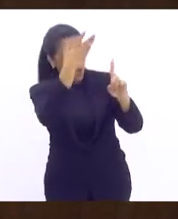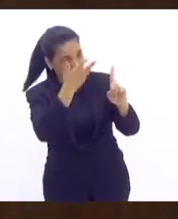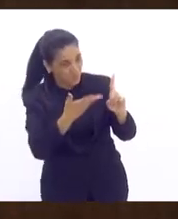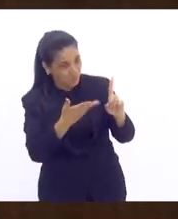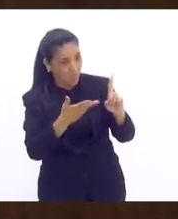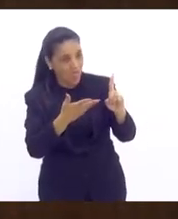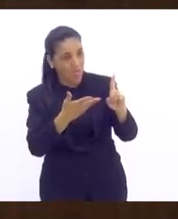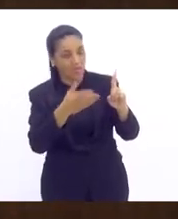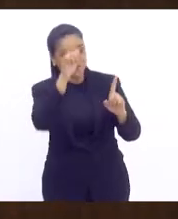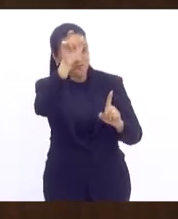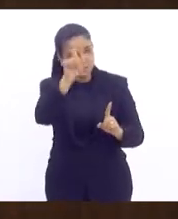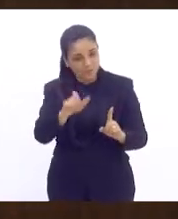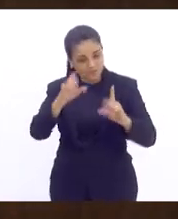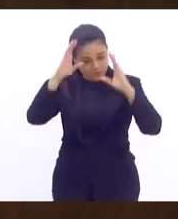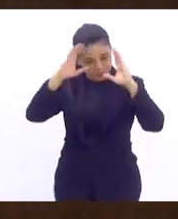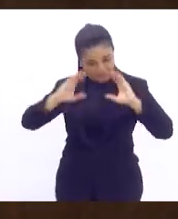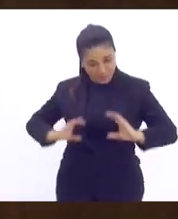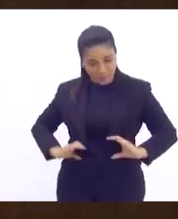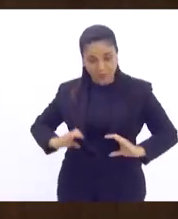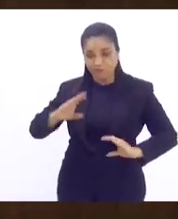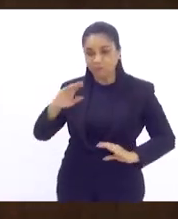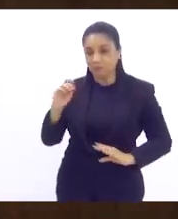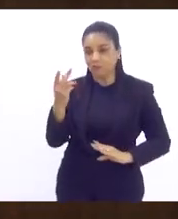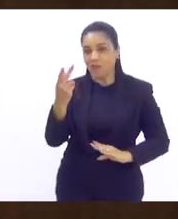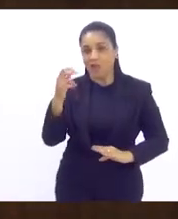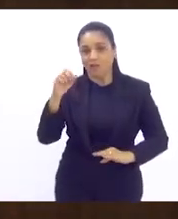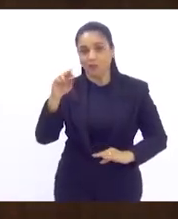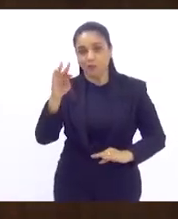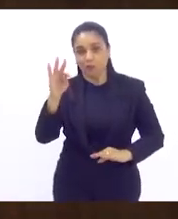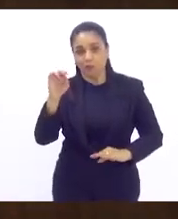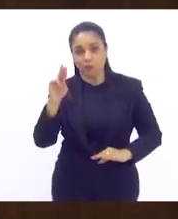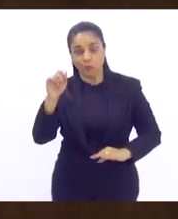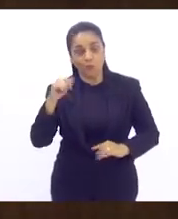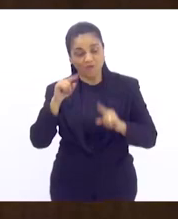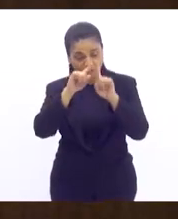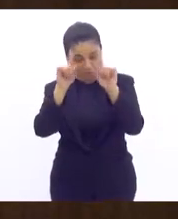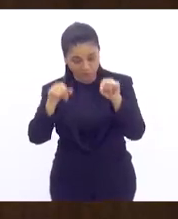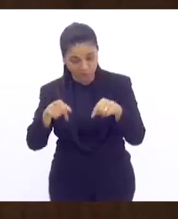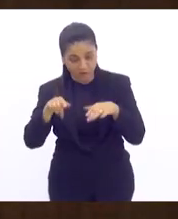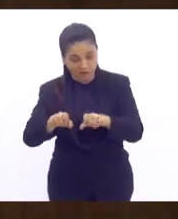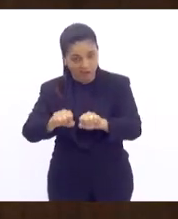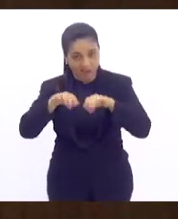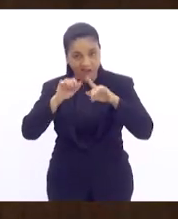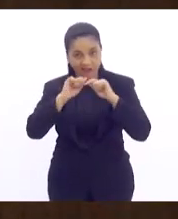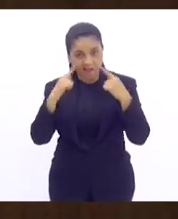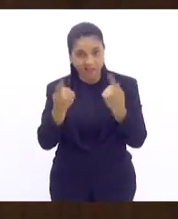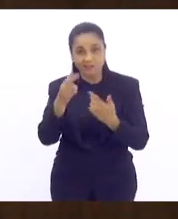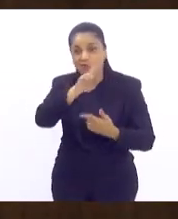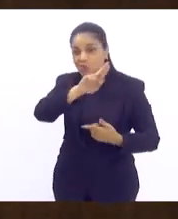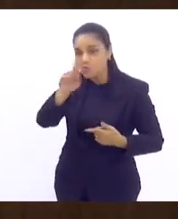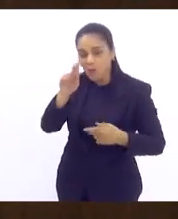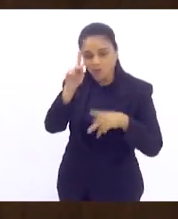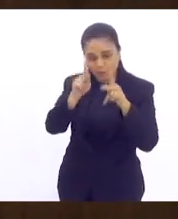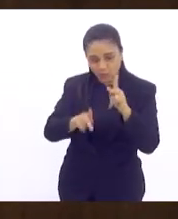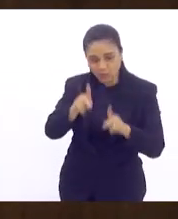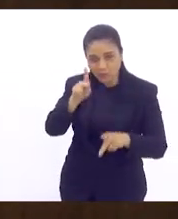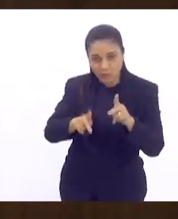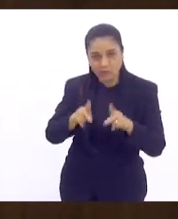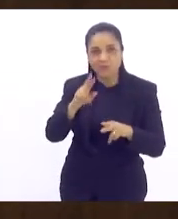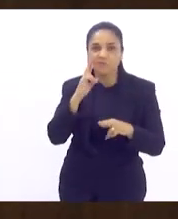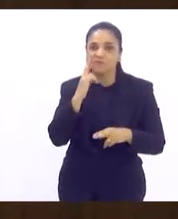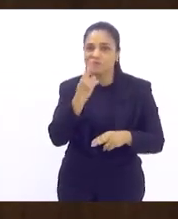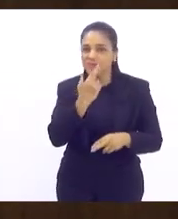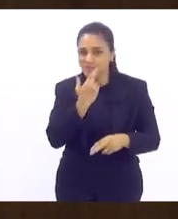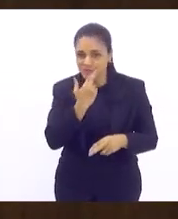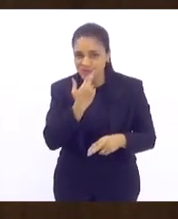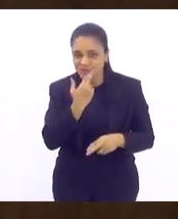maior chatubense que já houve, Dicró foi funcionário dessa casa. Coloca o nome do Dicró em homenagem a